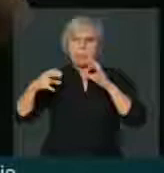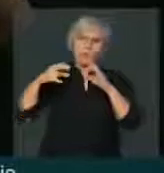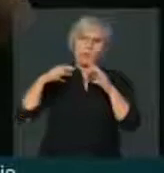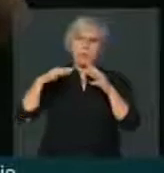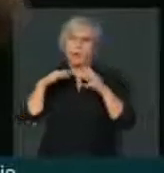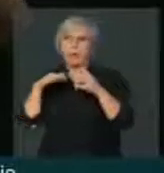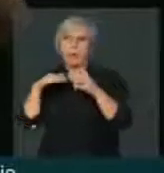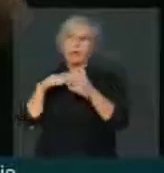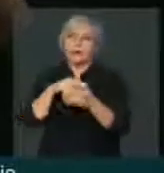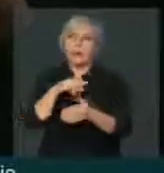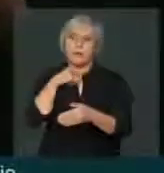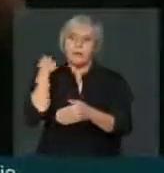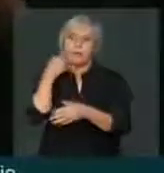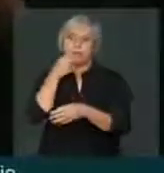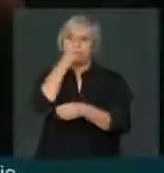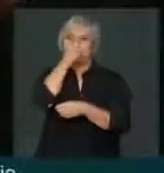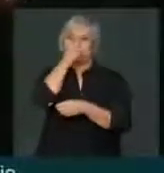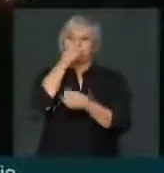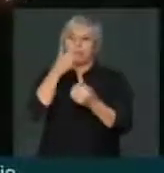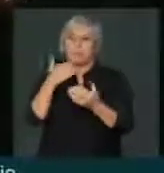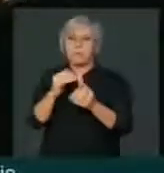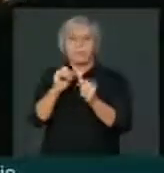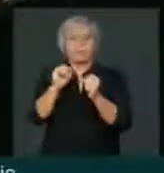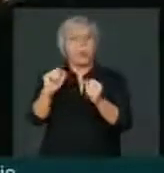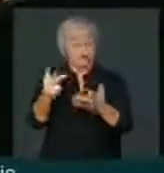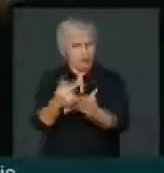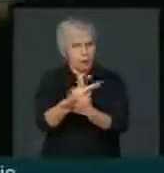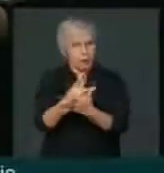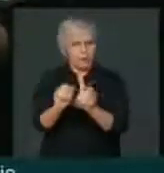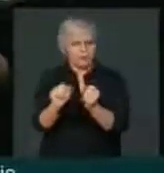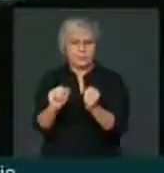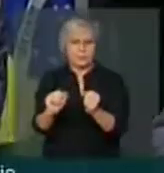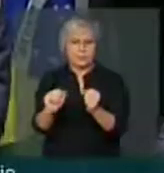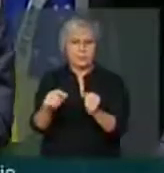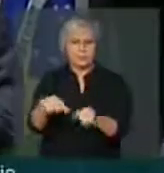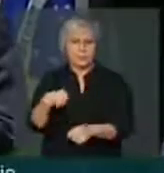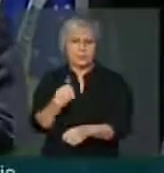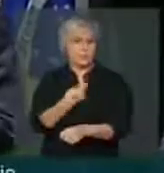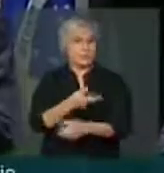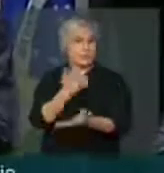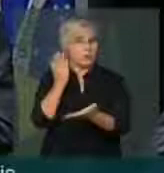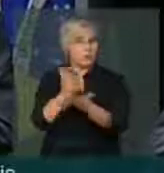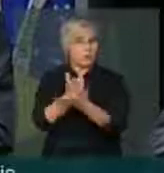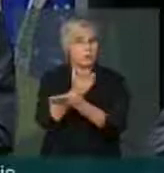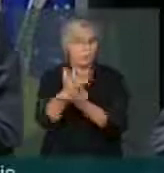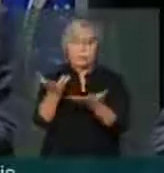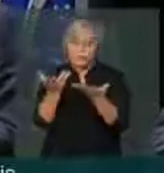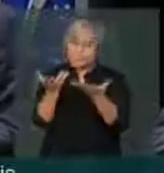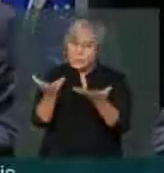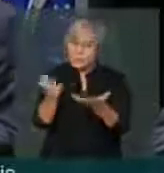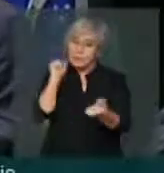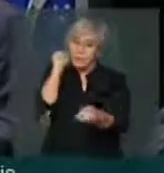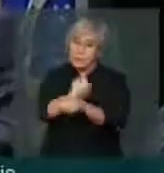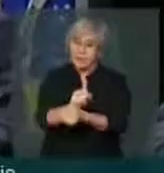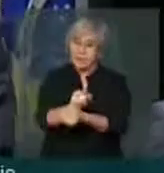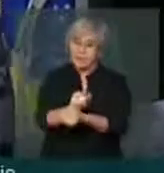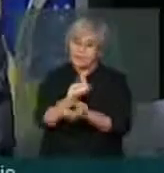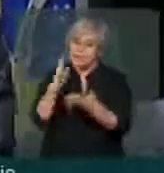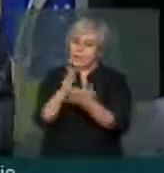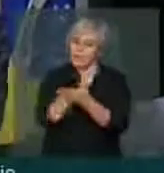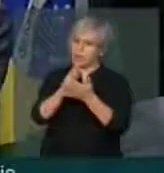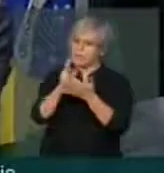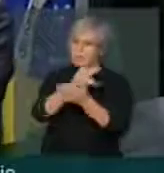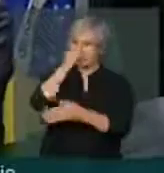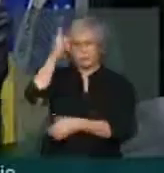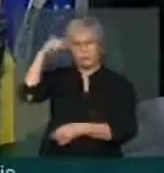Isso pode acontecer. Isso pode acontecer. E nós queremos dar um basta a isso. Algumas pessoas vêm aqui